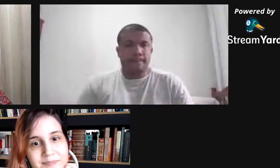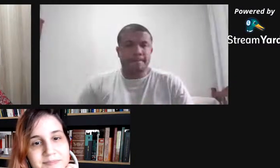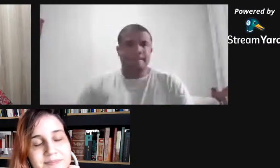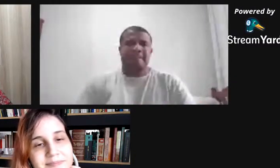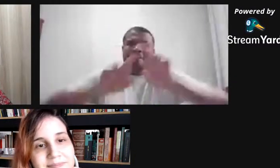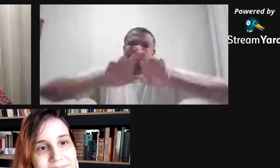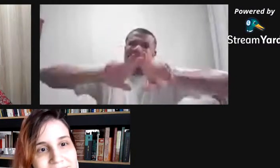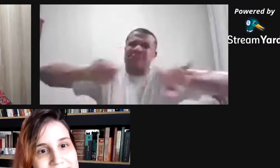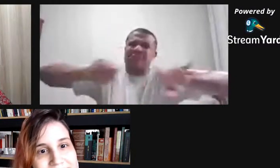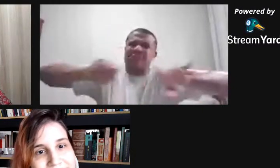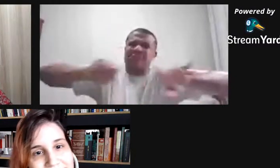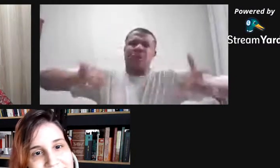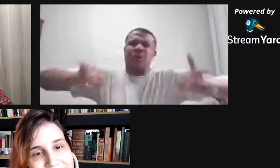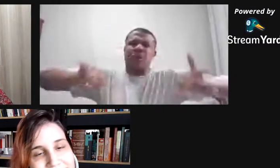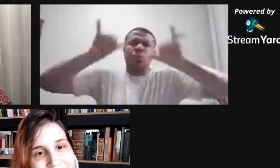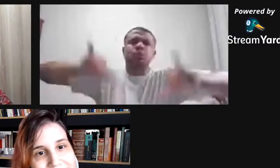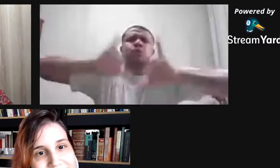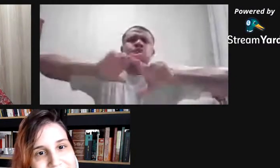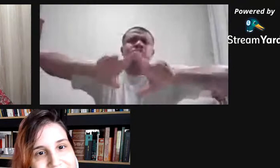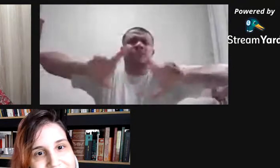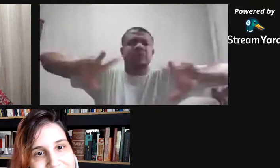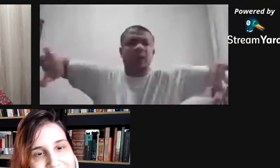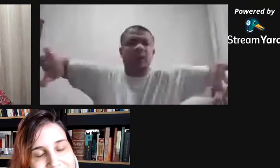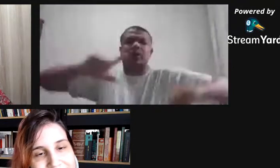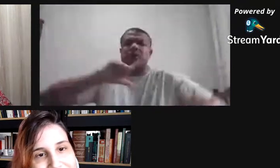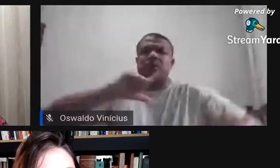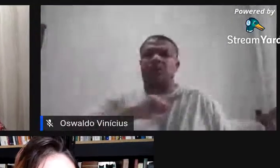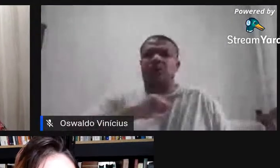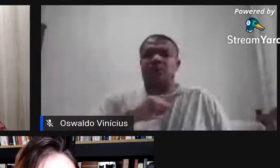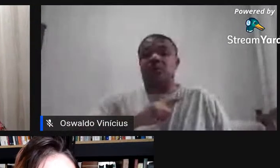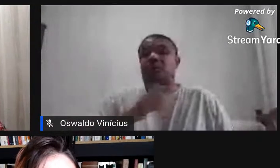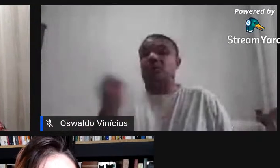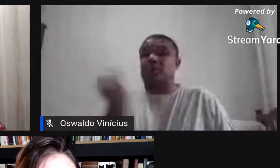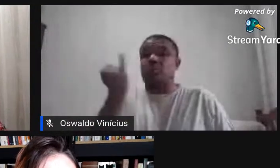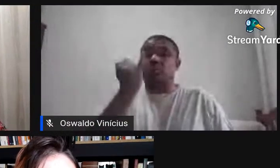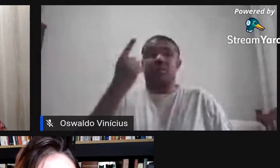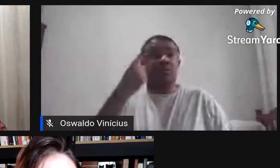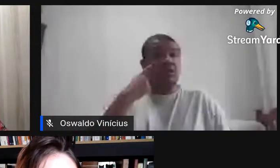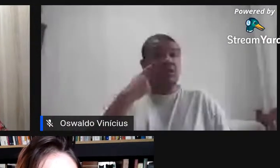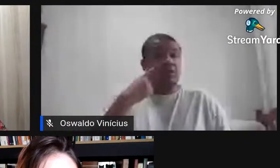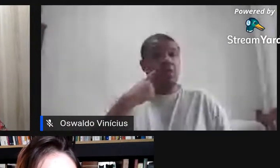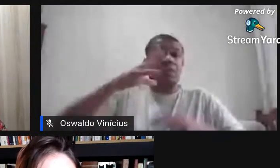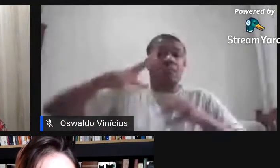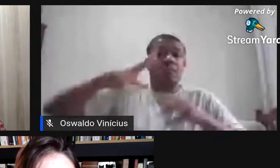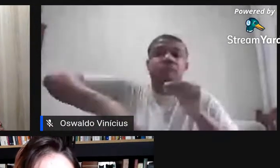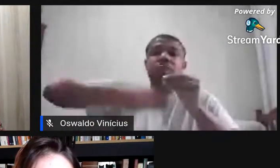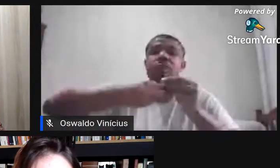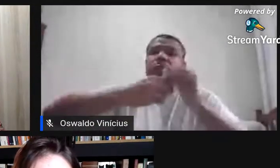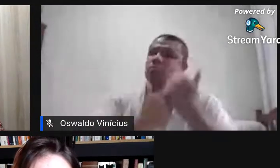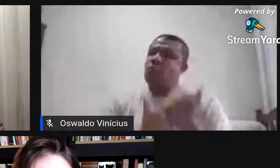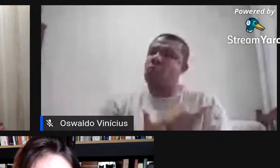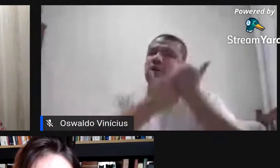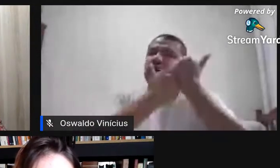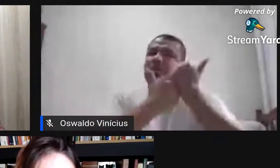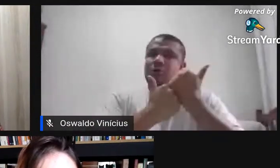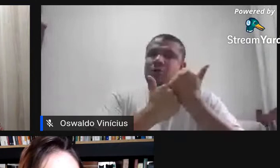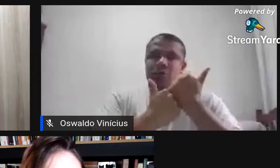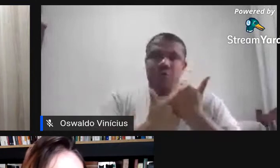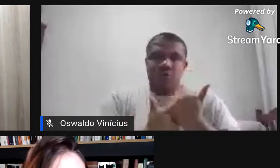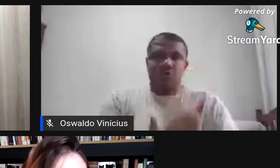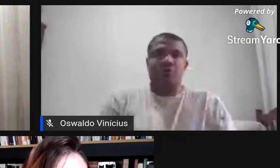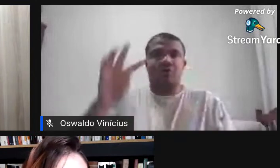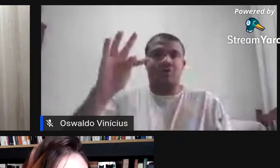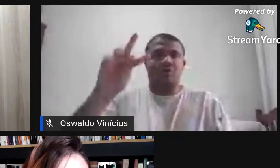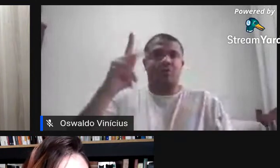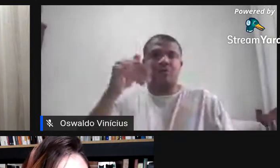publicações, vale mencionar aqui a contribuição da Thaís para o estudo das